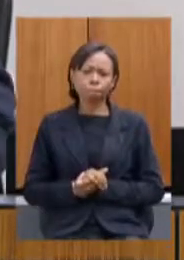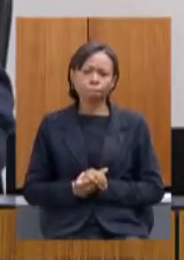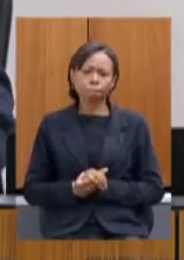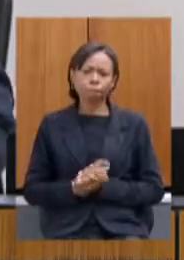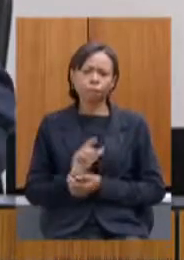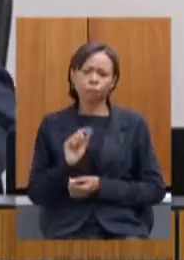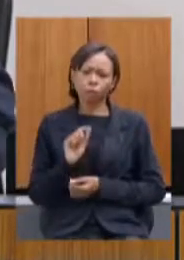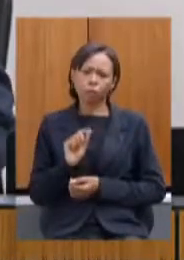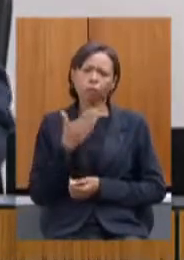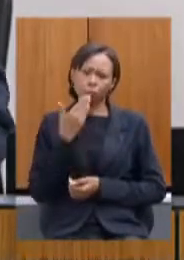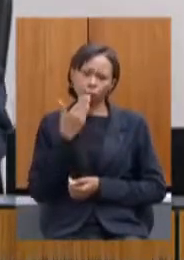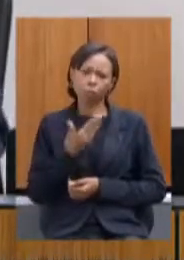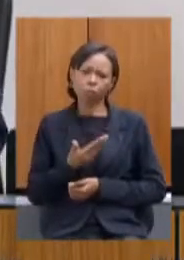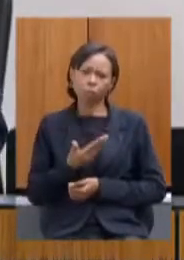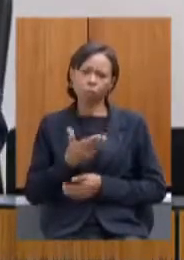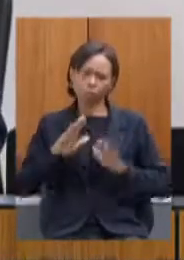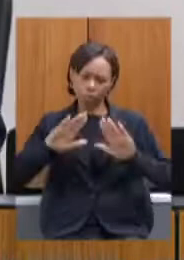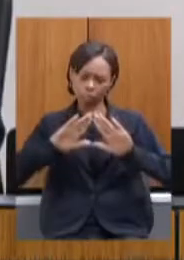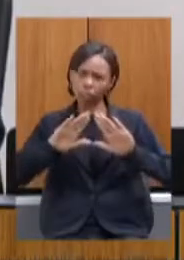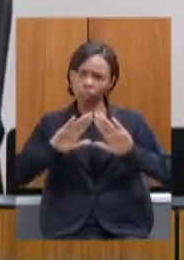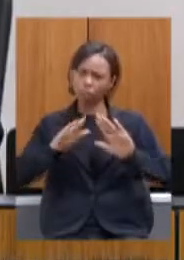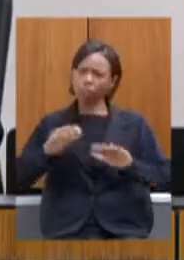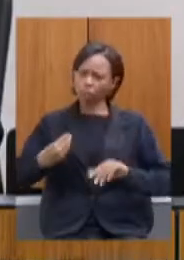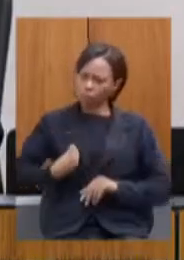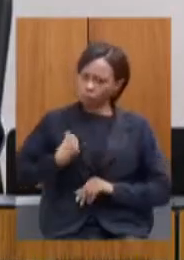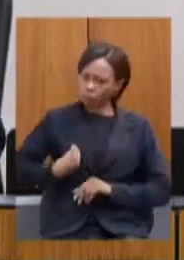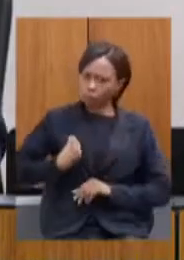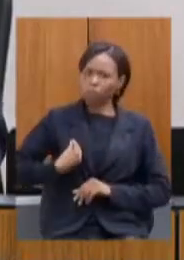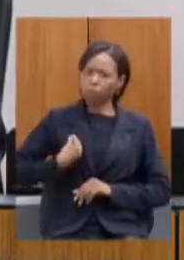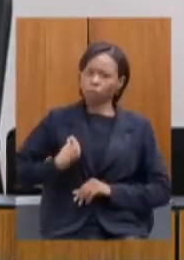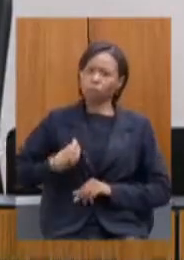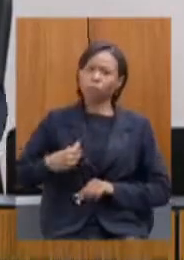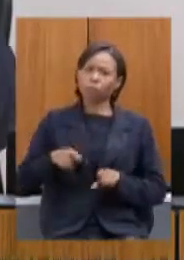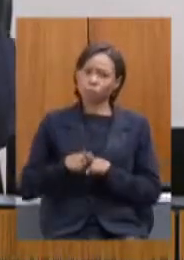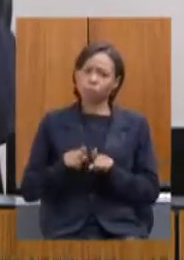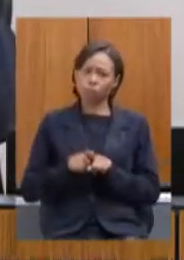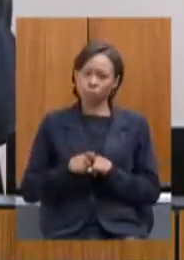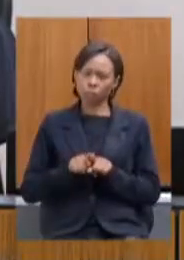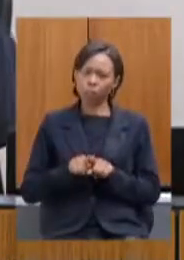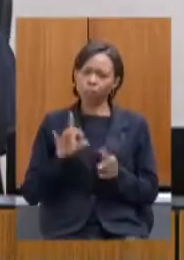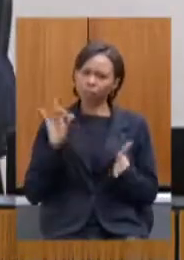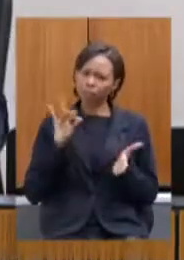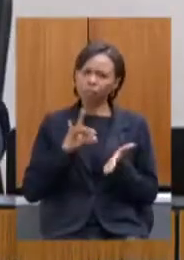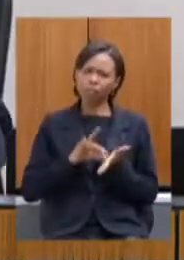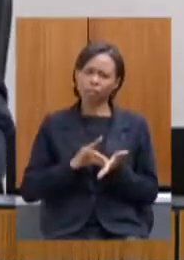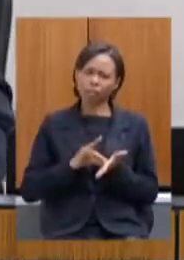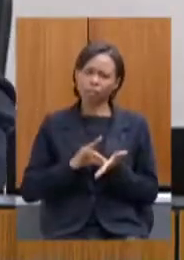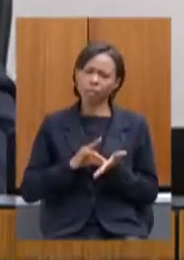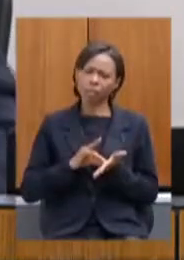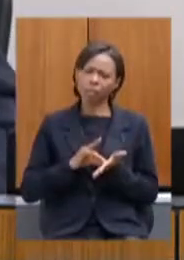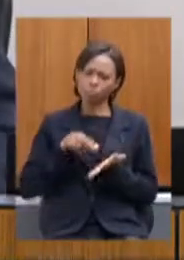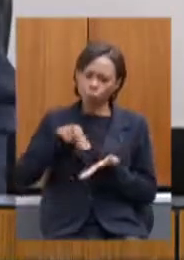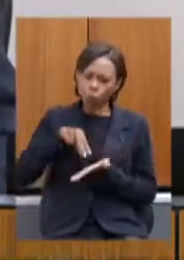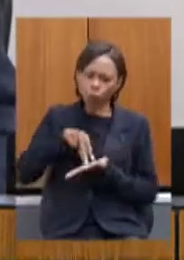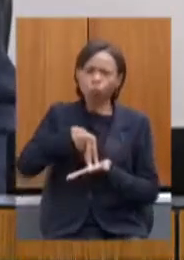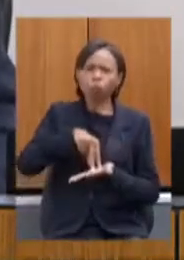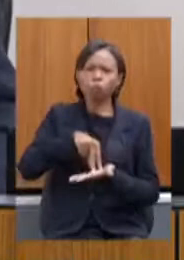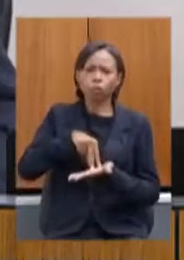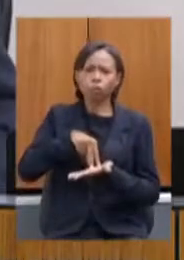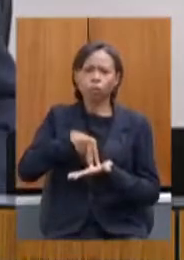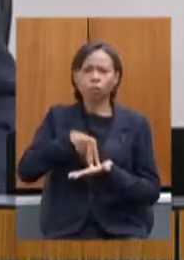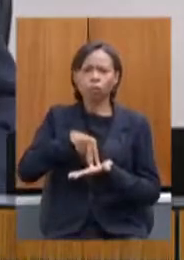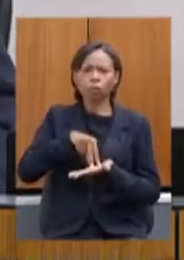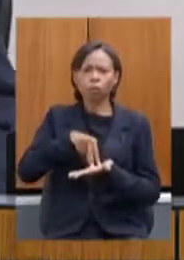faça parte né seja realmente deputada Laura protagonista como tem sido em vários momentos